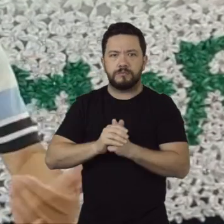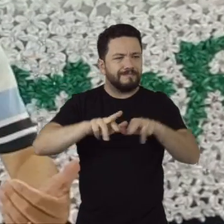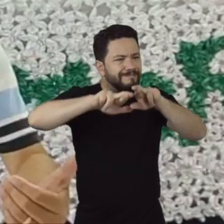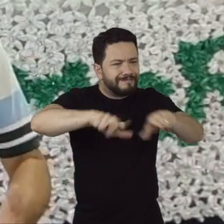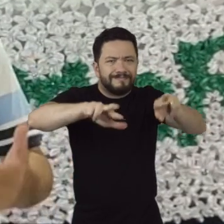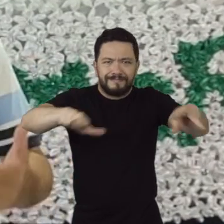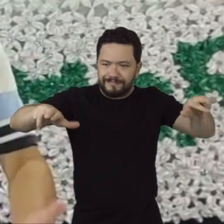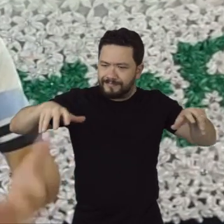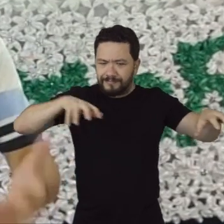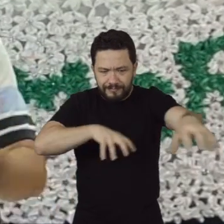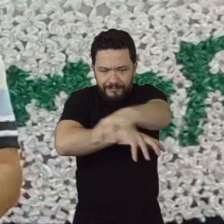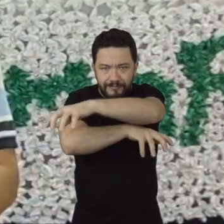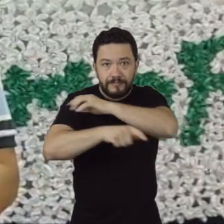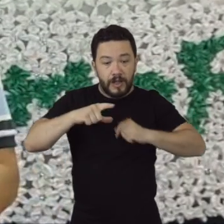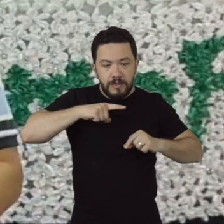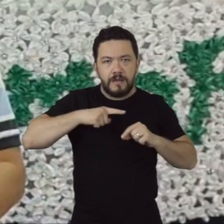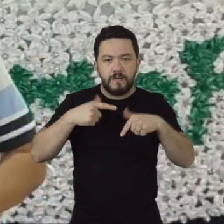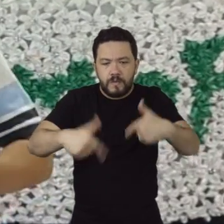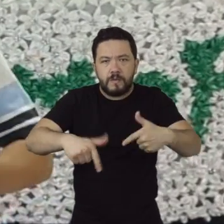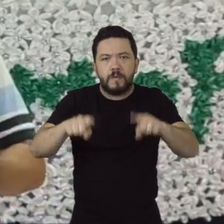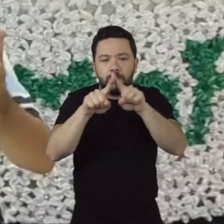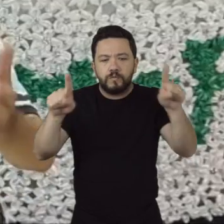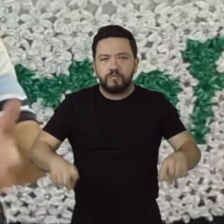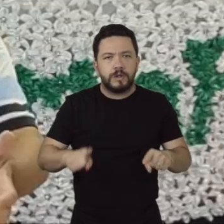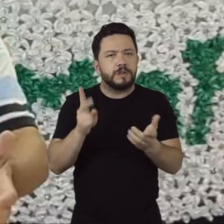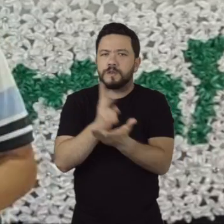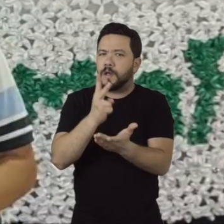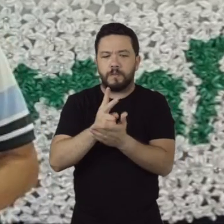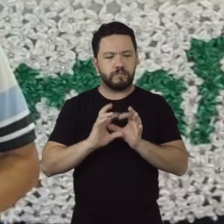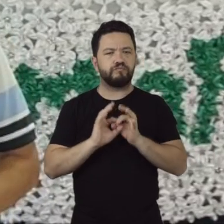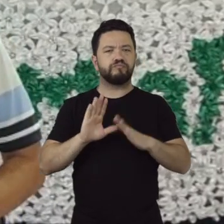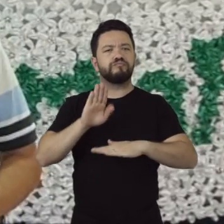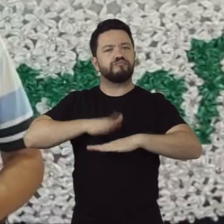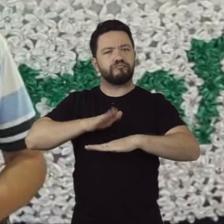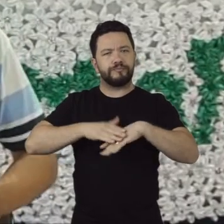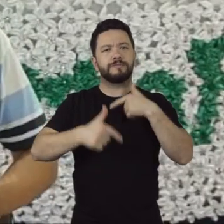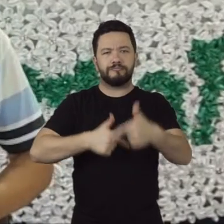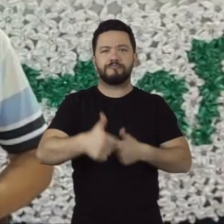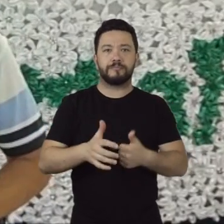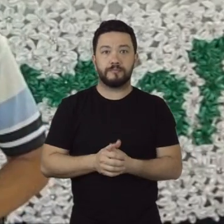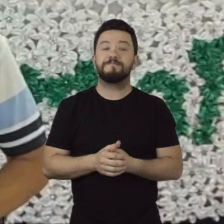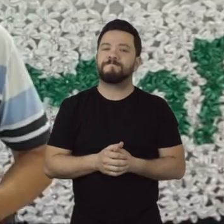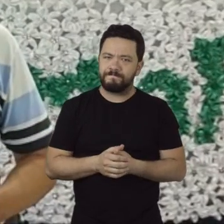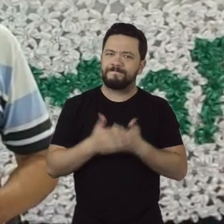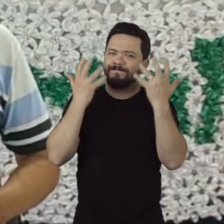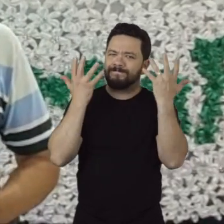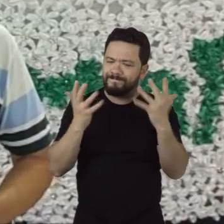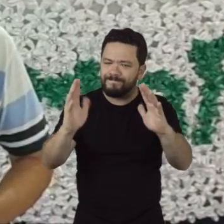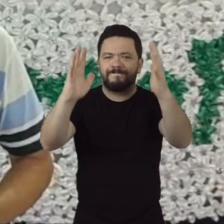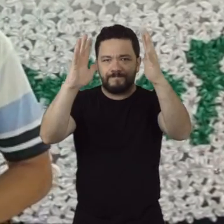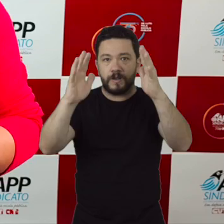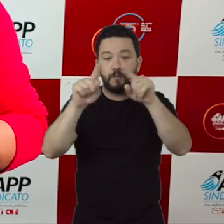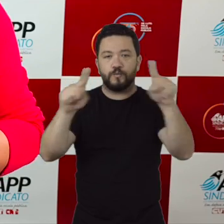as áreas, tem um servidor, uma servidora pública, sempre disposto a atender a quem chega. Então fica aqui o nosso reconhecimento, pelo seu